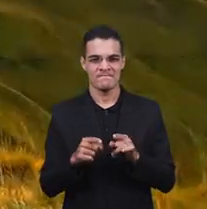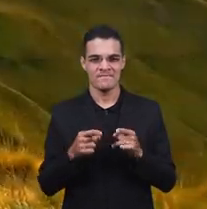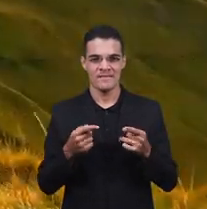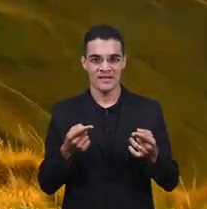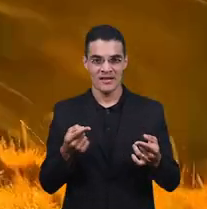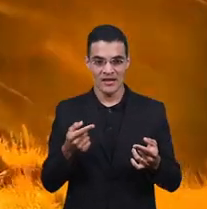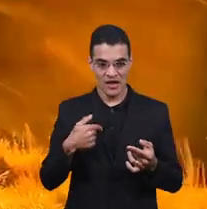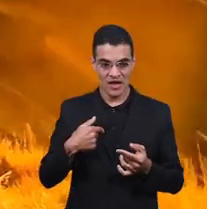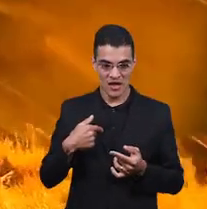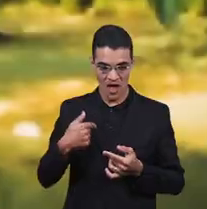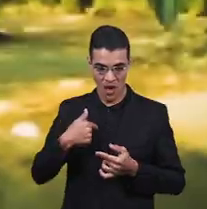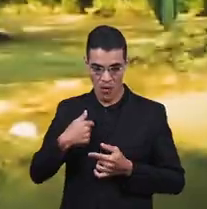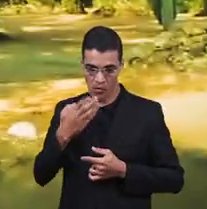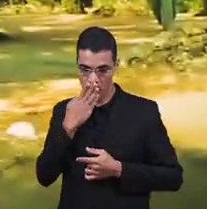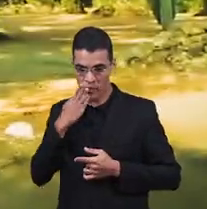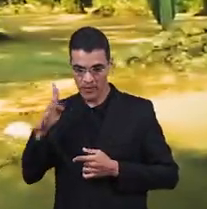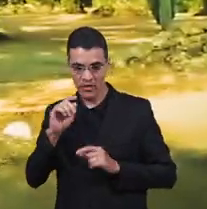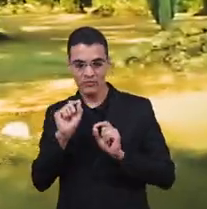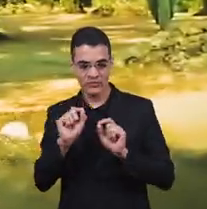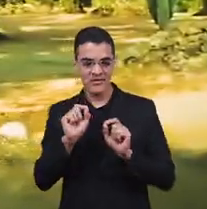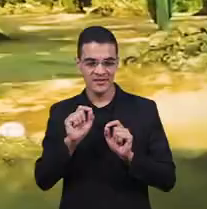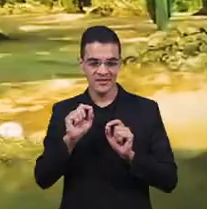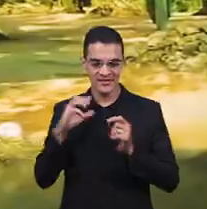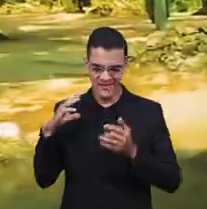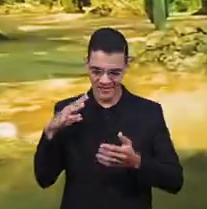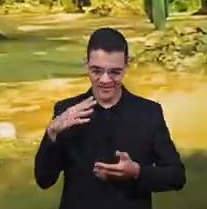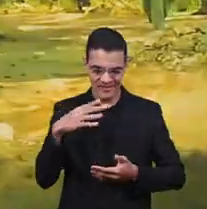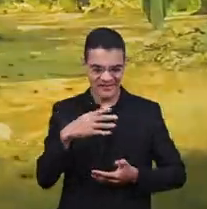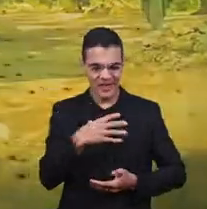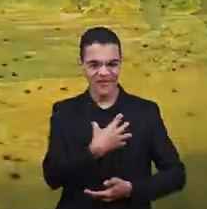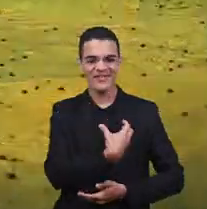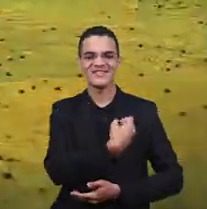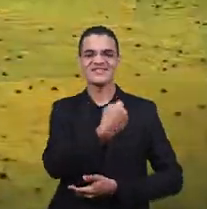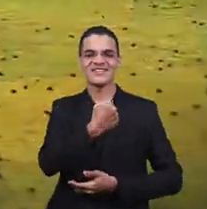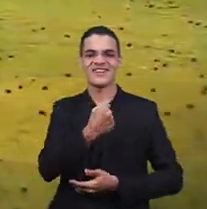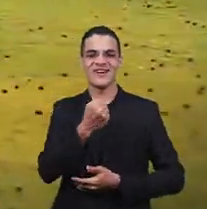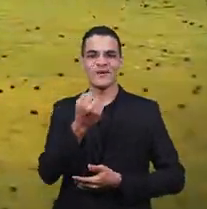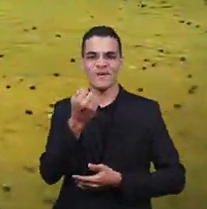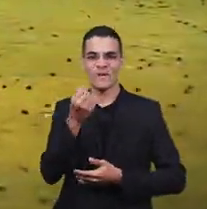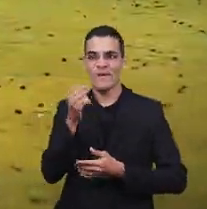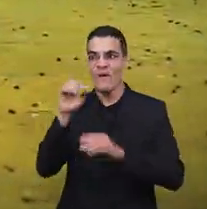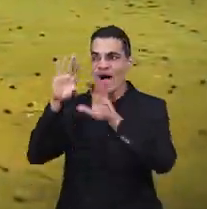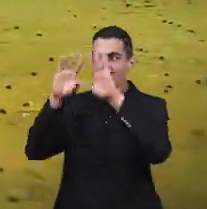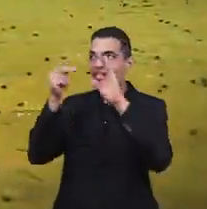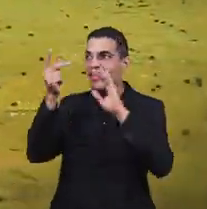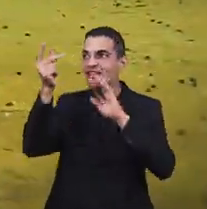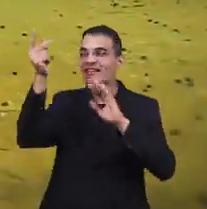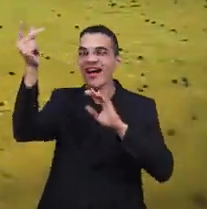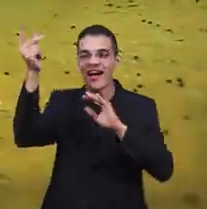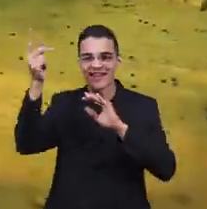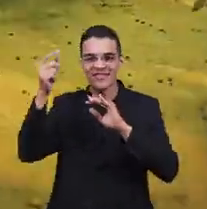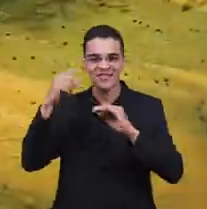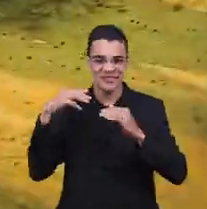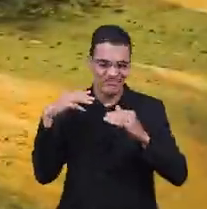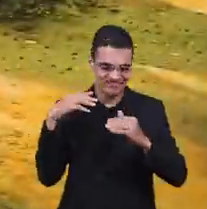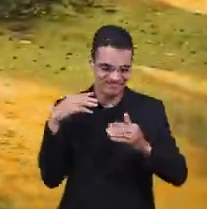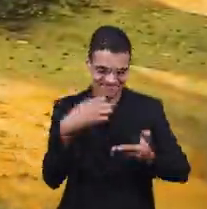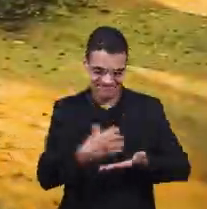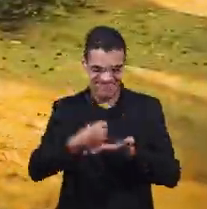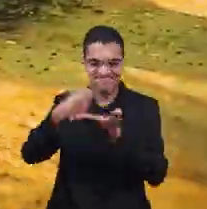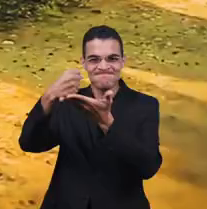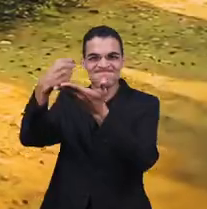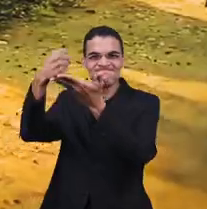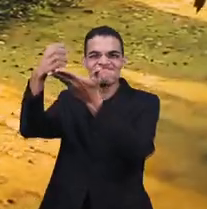A terra prometida Te darei A árvore